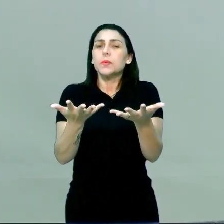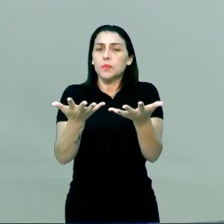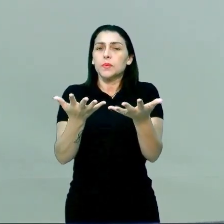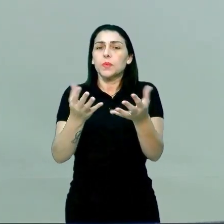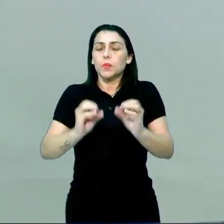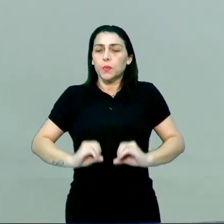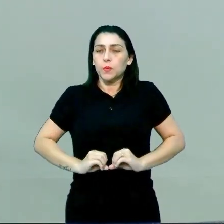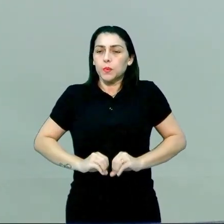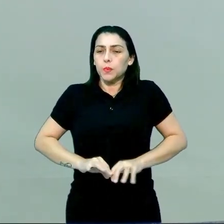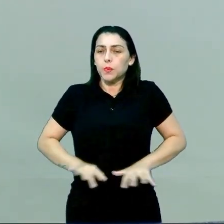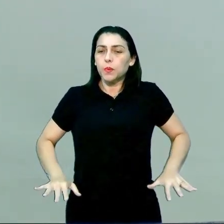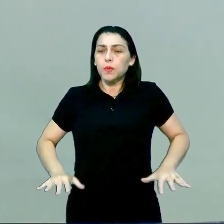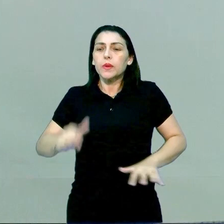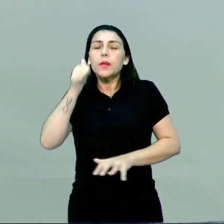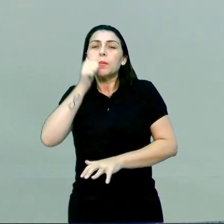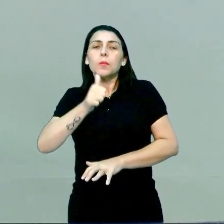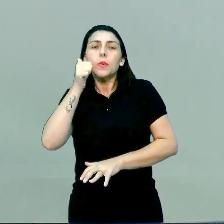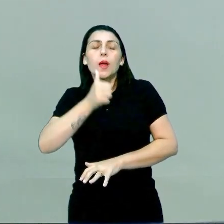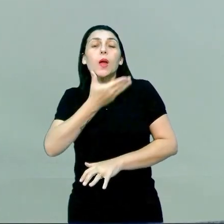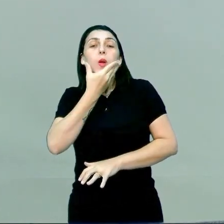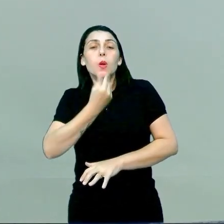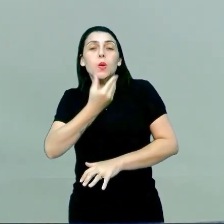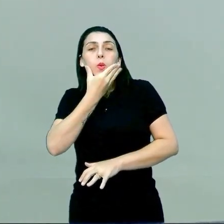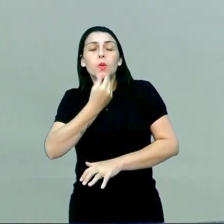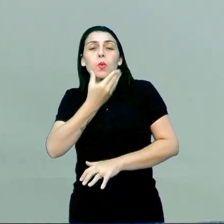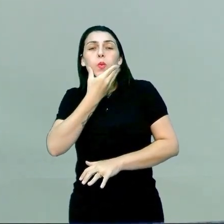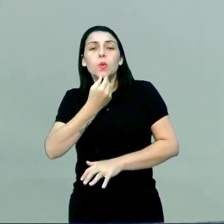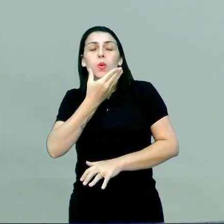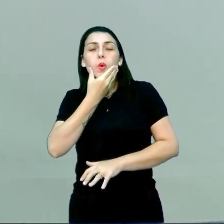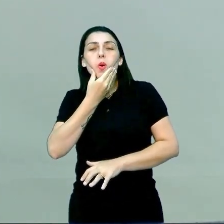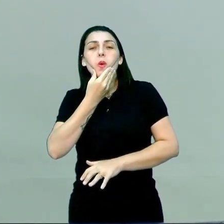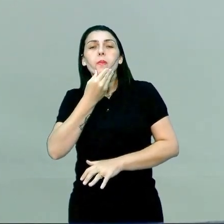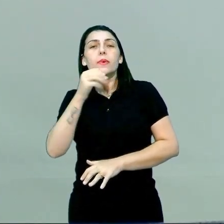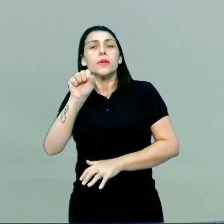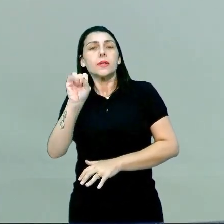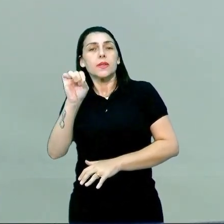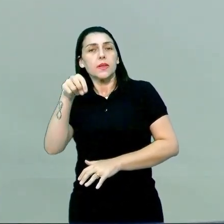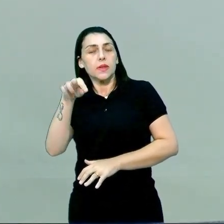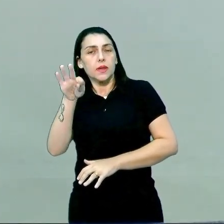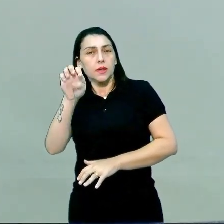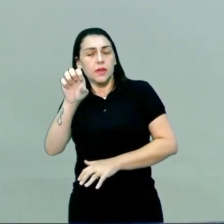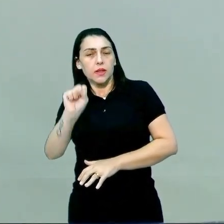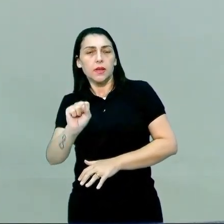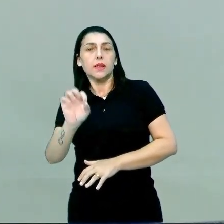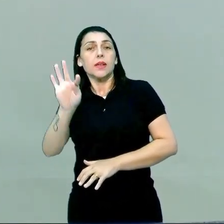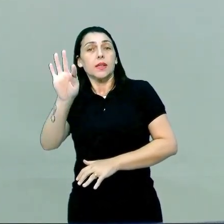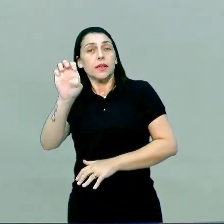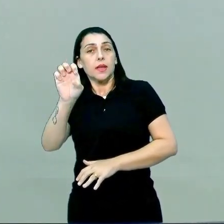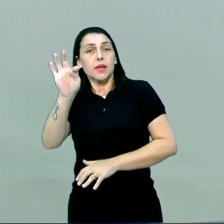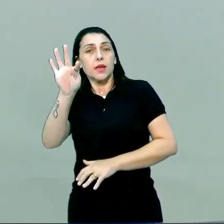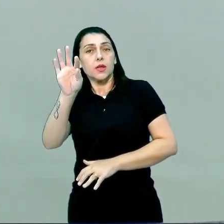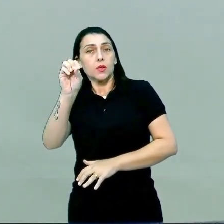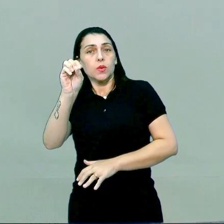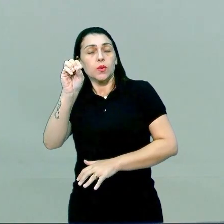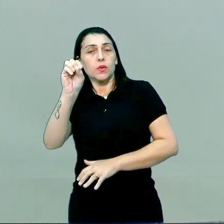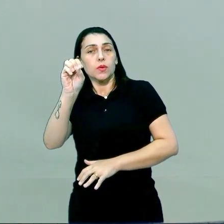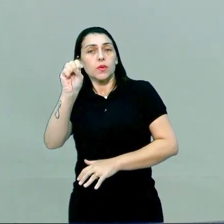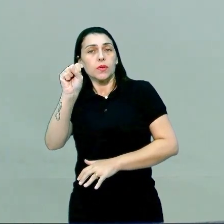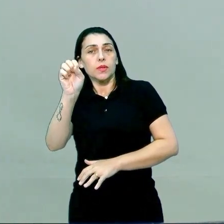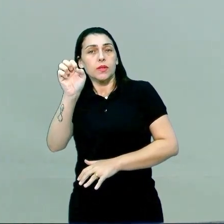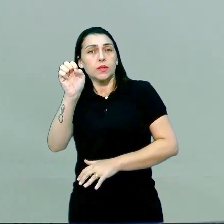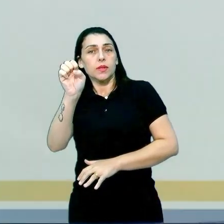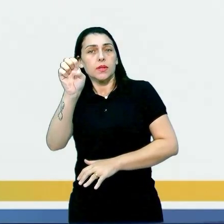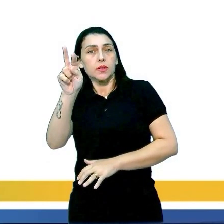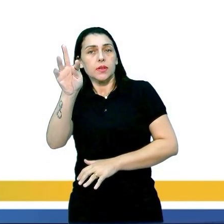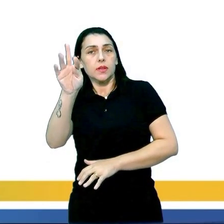a ovulação na mulher e no homem, né, síntese aí do hormônio da testosterona Então, por isso que a